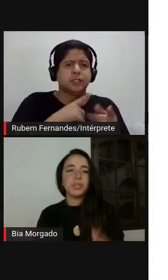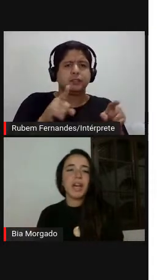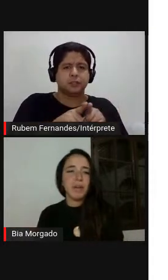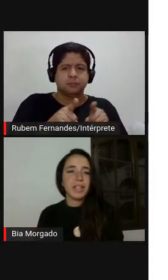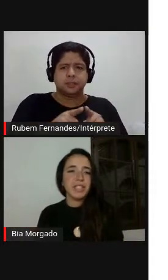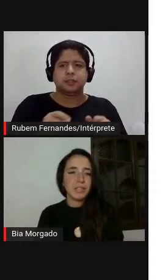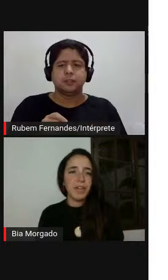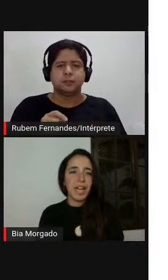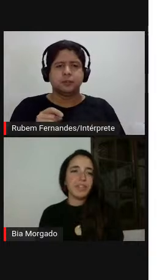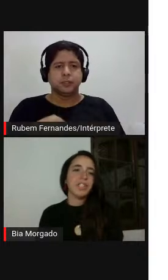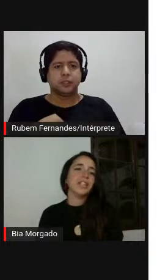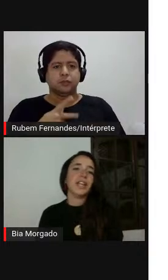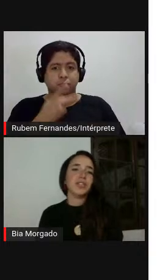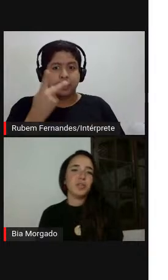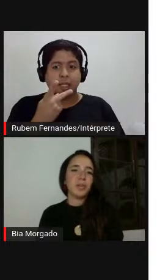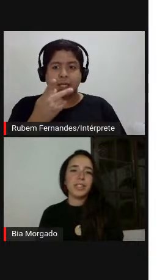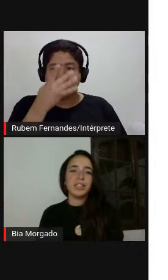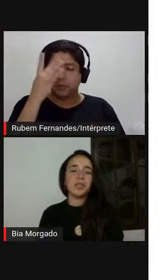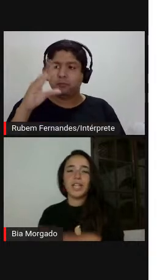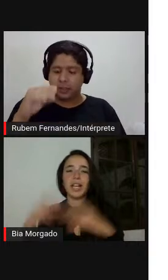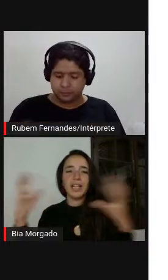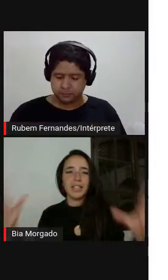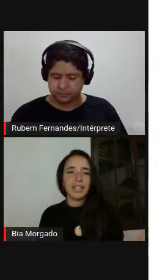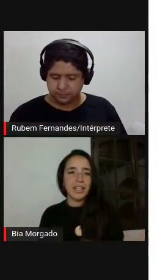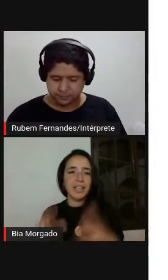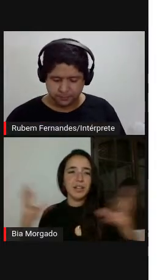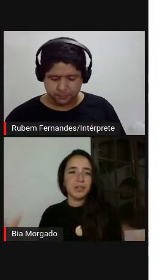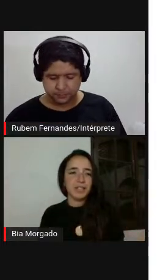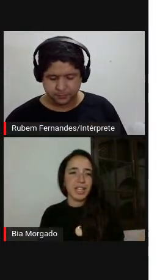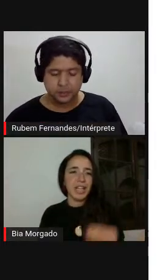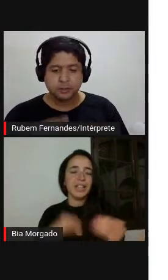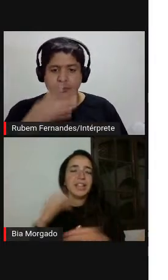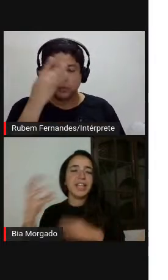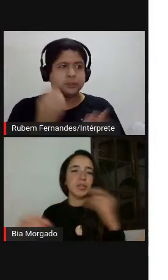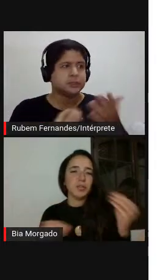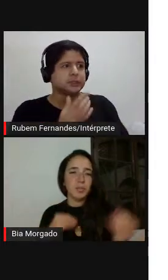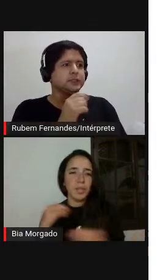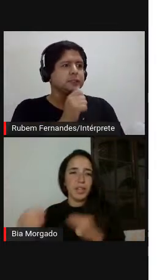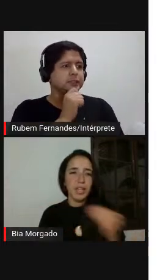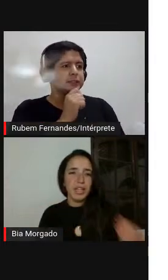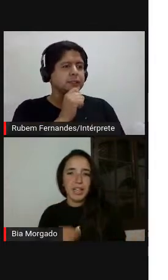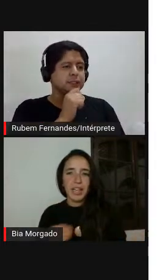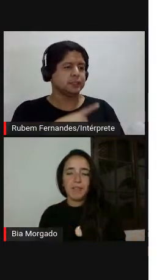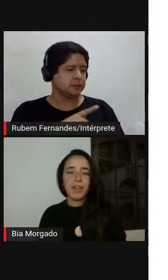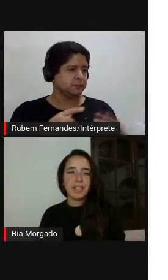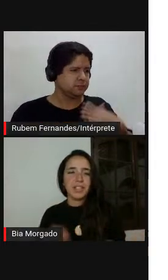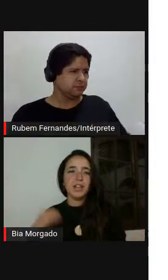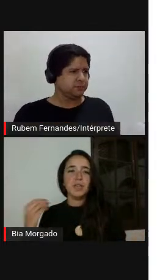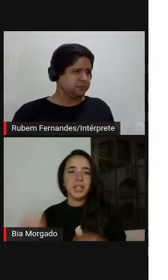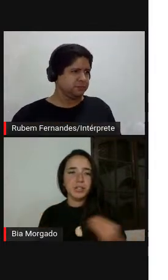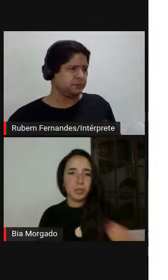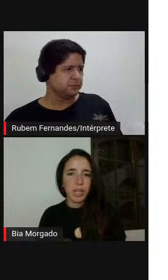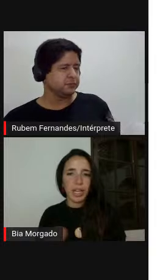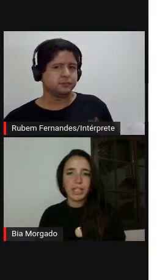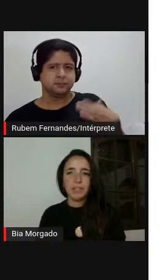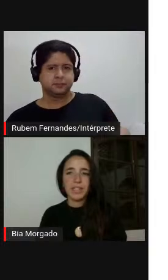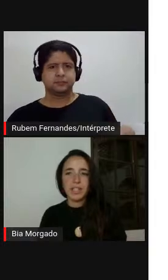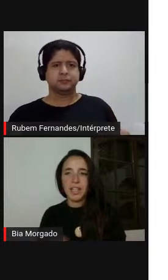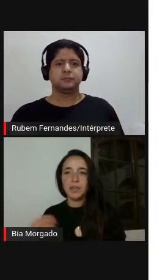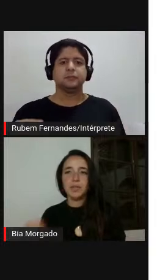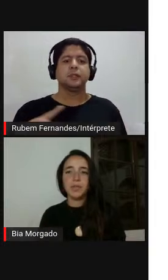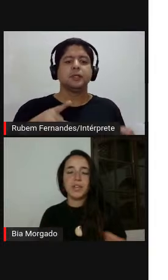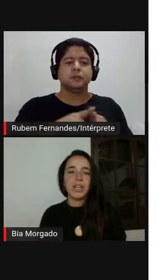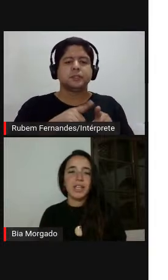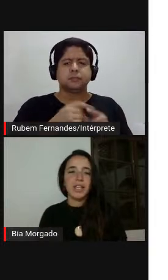escutar um artista falar, você entende como que artista não está lá, criando, tem toda uma reflexão ali sobre o que ela está